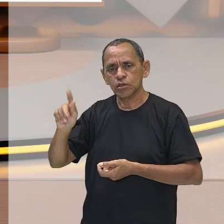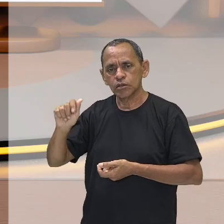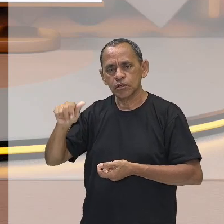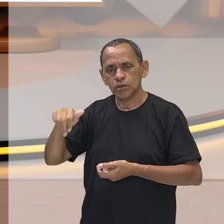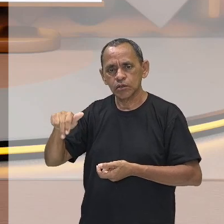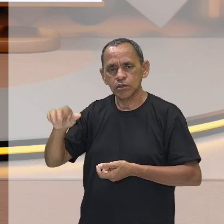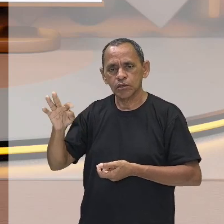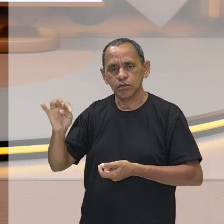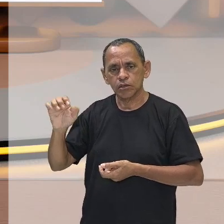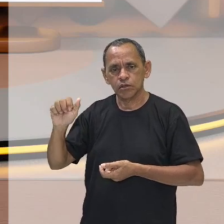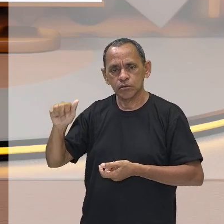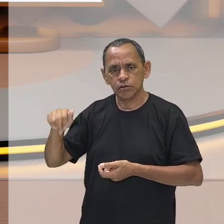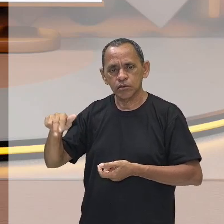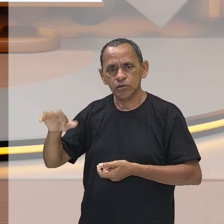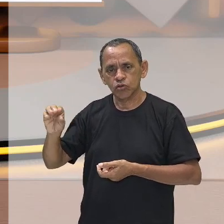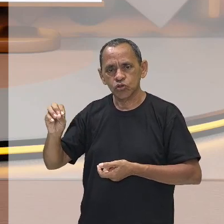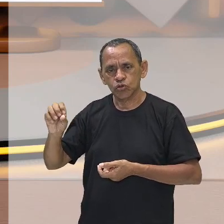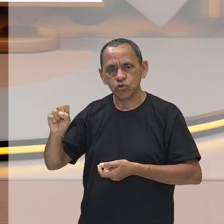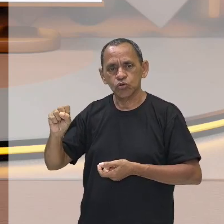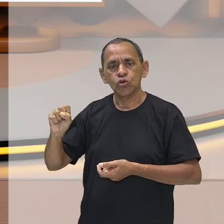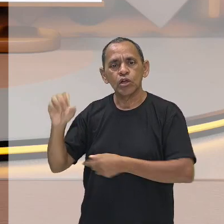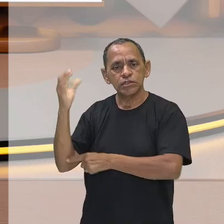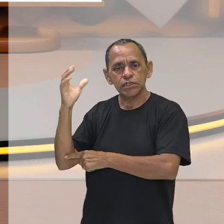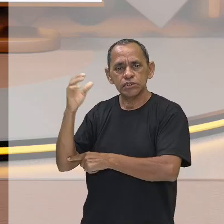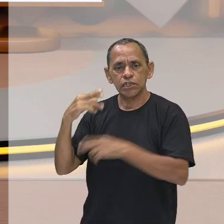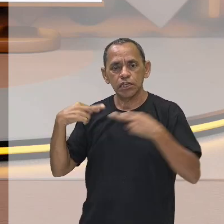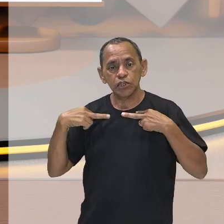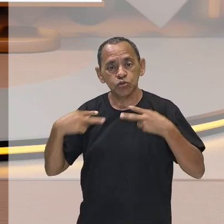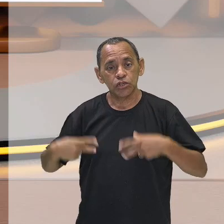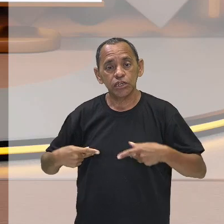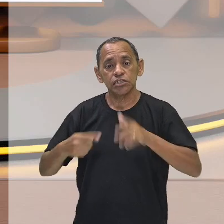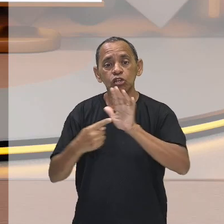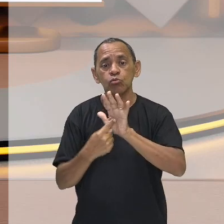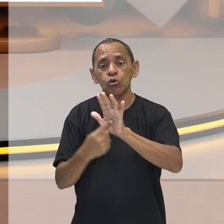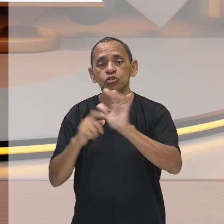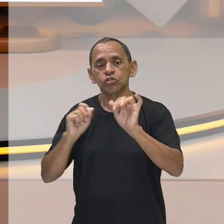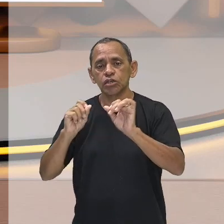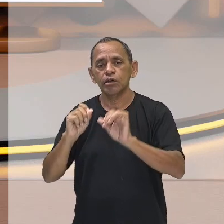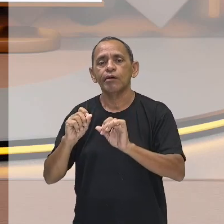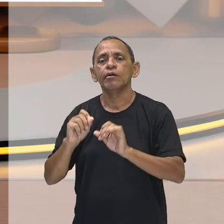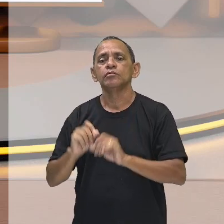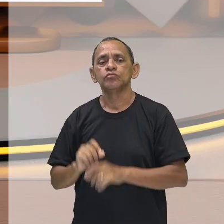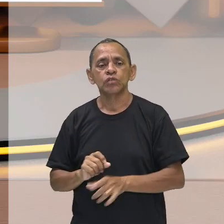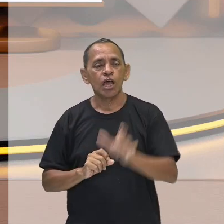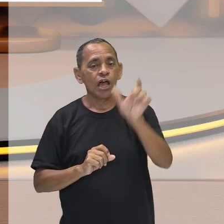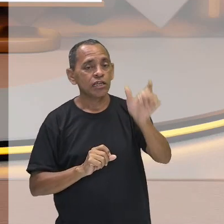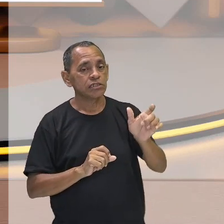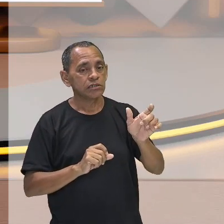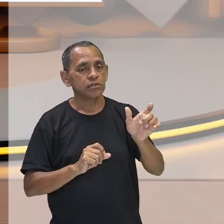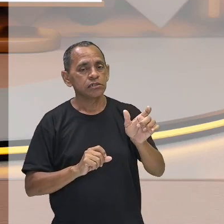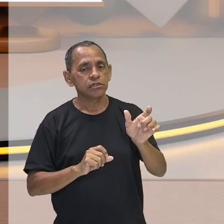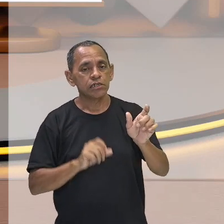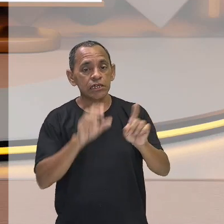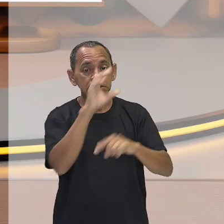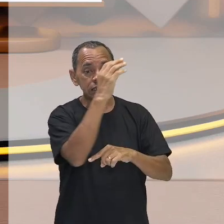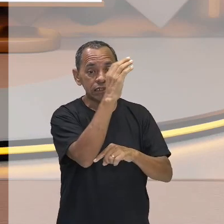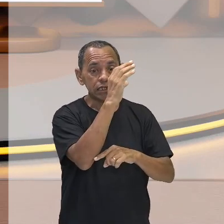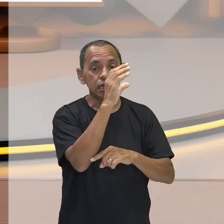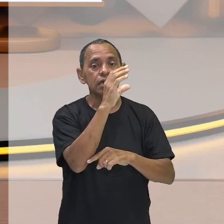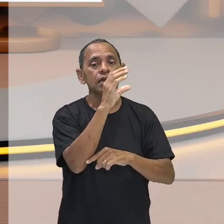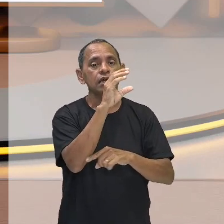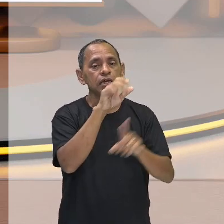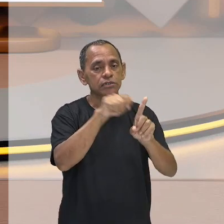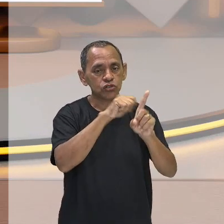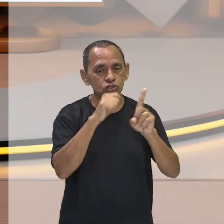seguinte, que as ciências da natureza e as ciências sociais possuem métodos diferentes, totalmente.